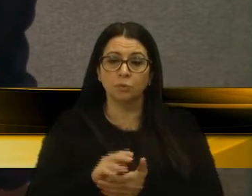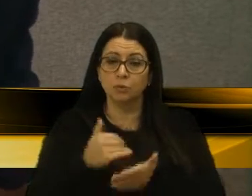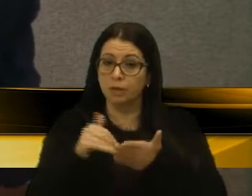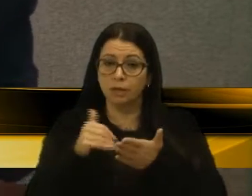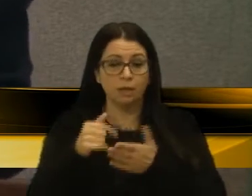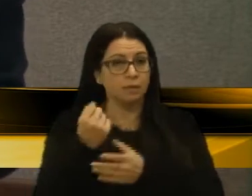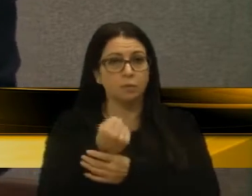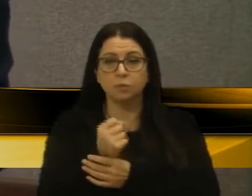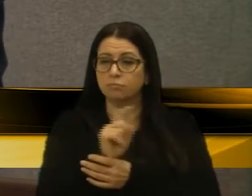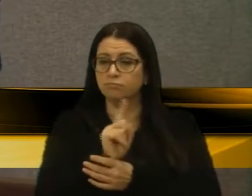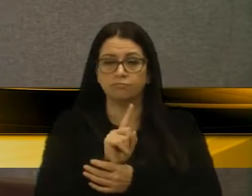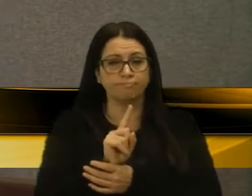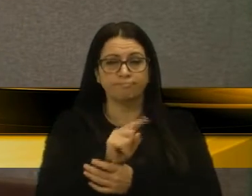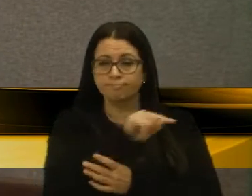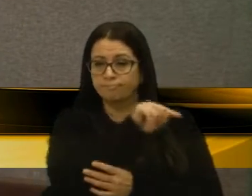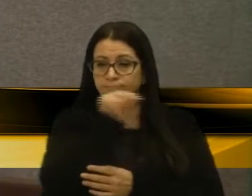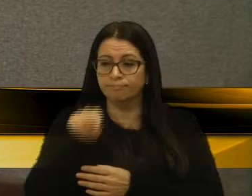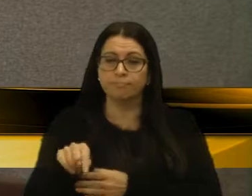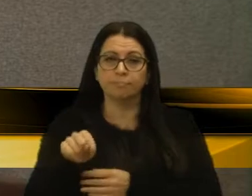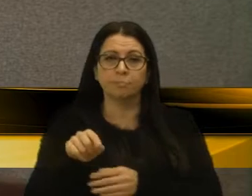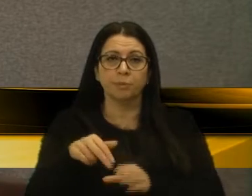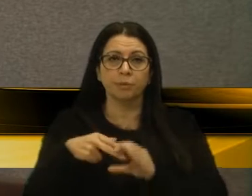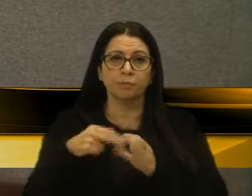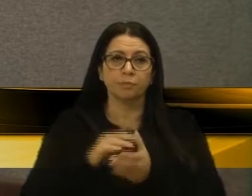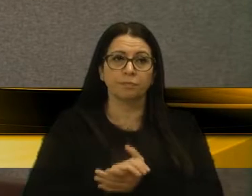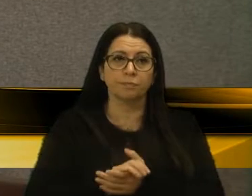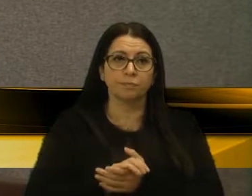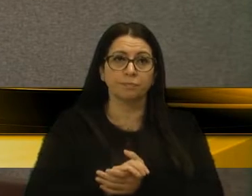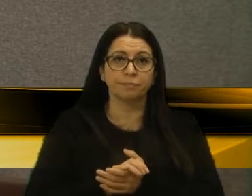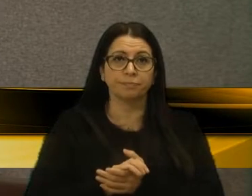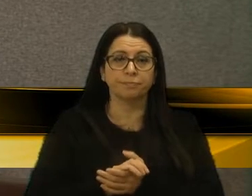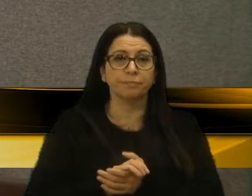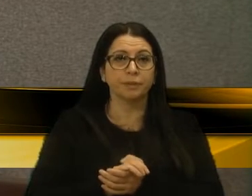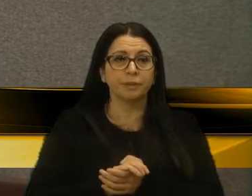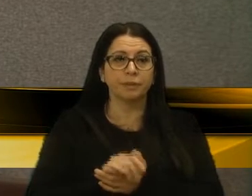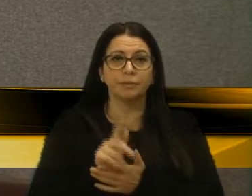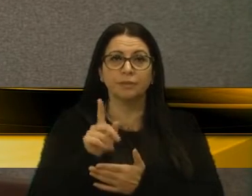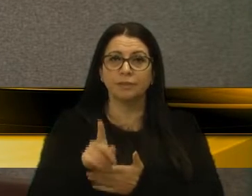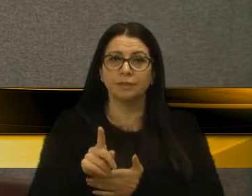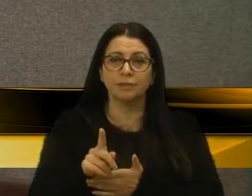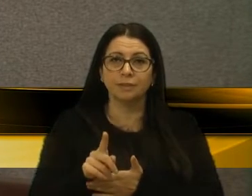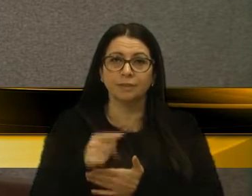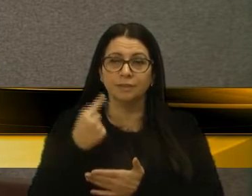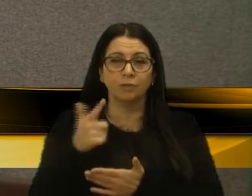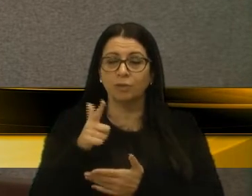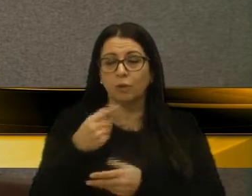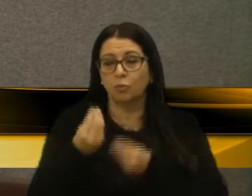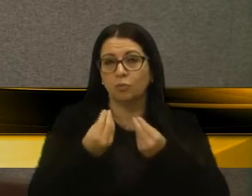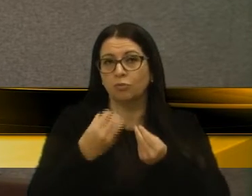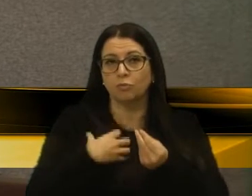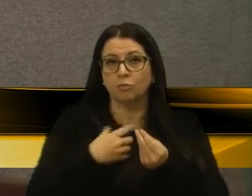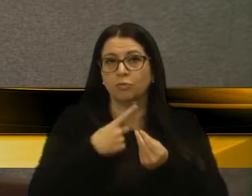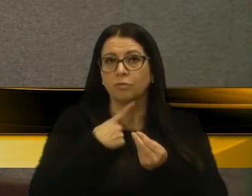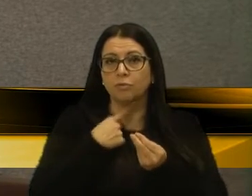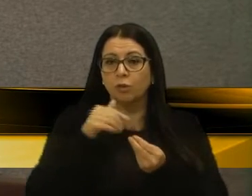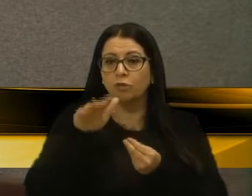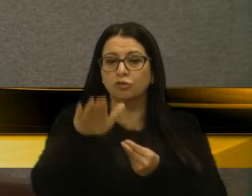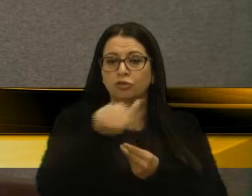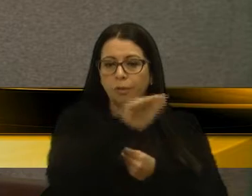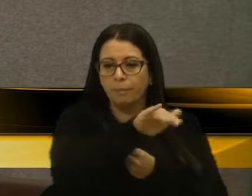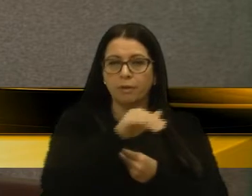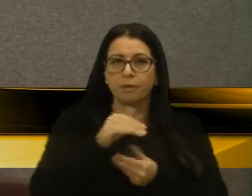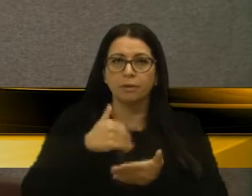secretário de Segurança não atravessa o pátio para vir aí. Então, não tem outro instrumento. A gente não gosta de convocar